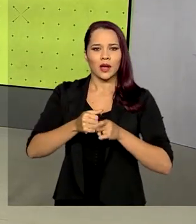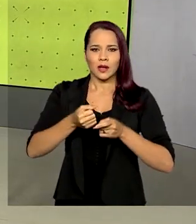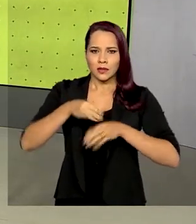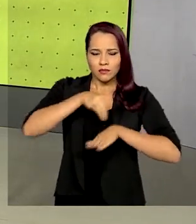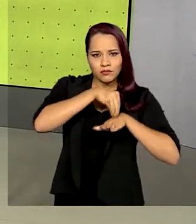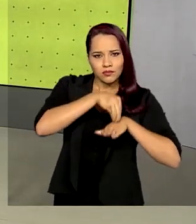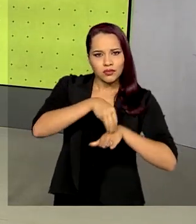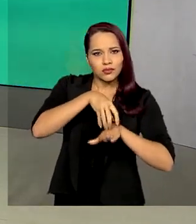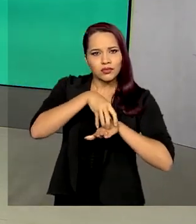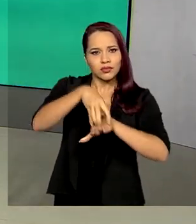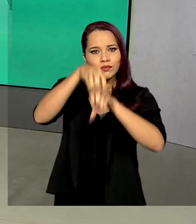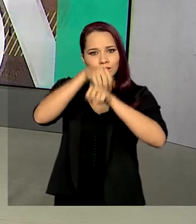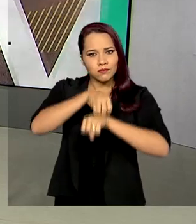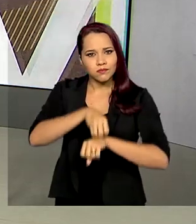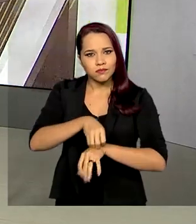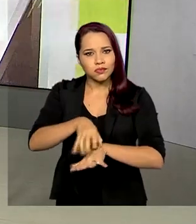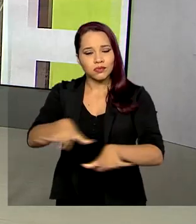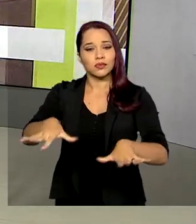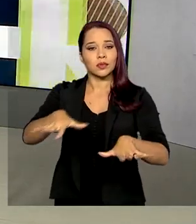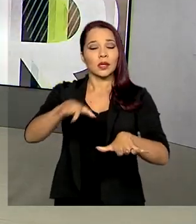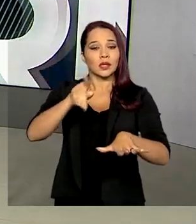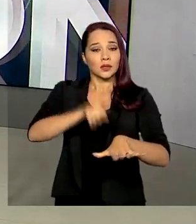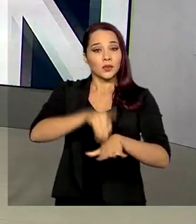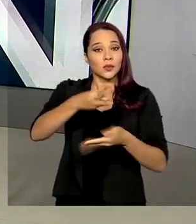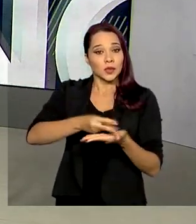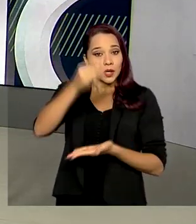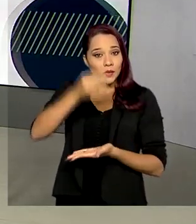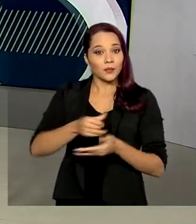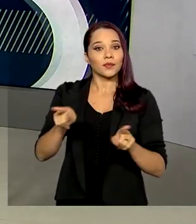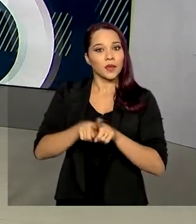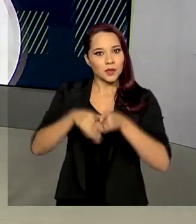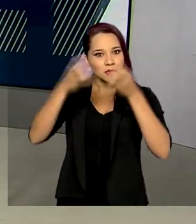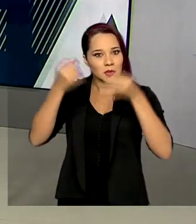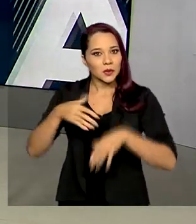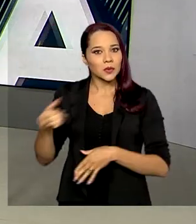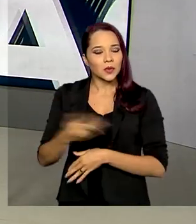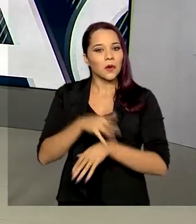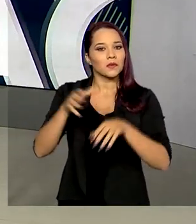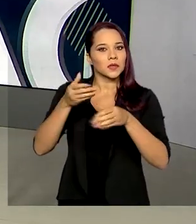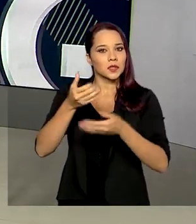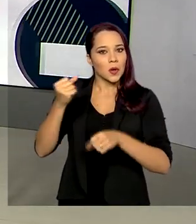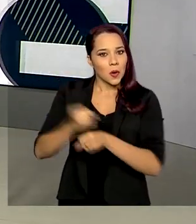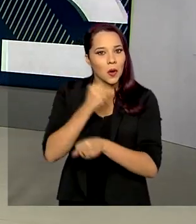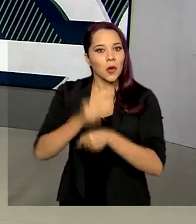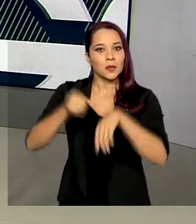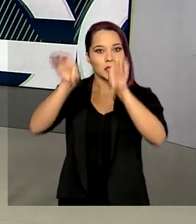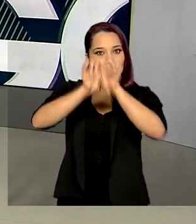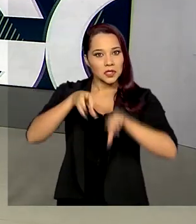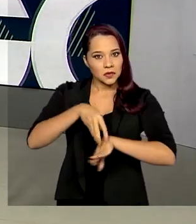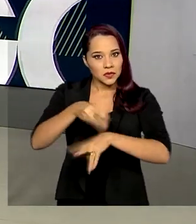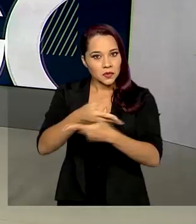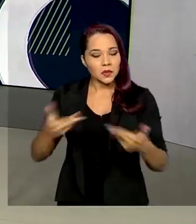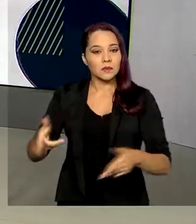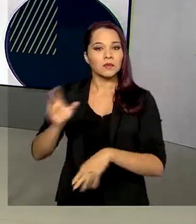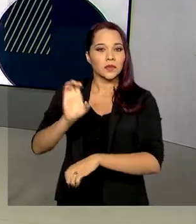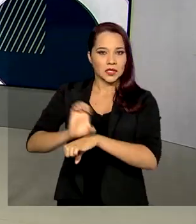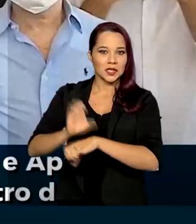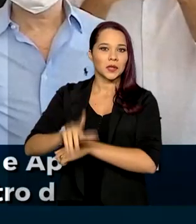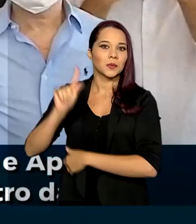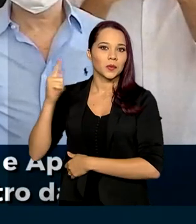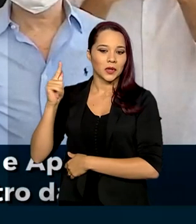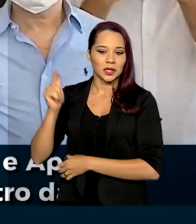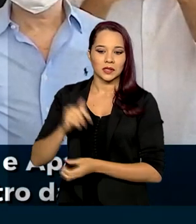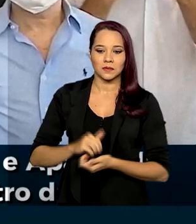produção agrícola na região. Tarcísio também comentou as novas obras de infraestrutura previstas para o estado de Goiás.